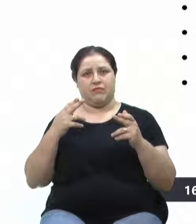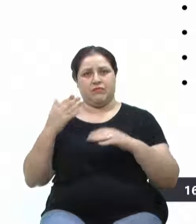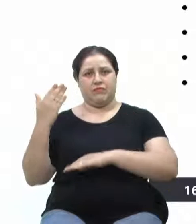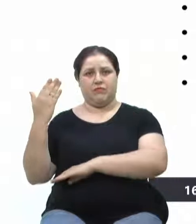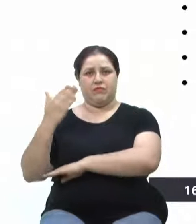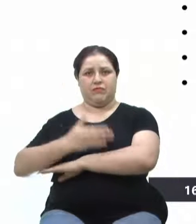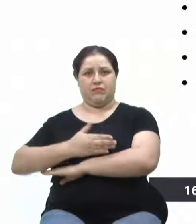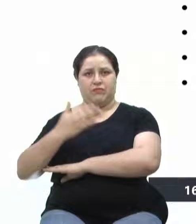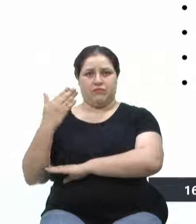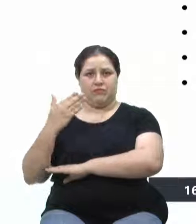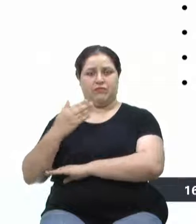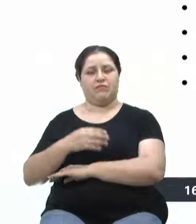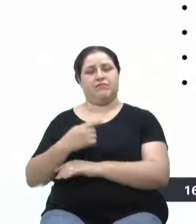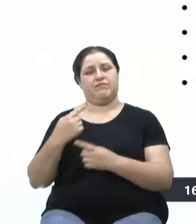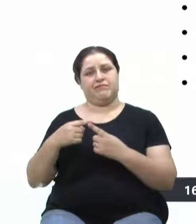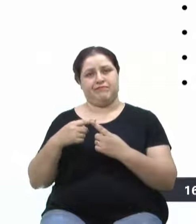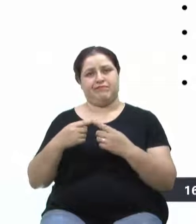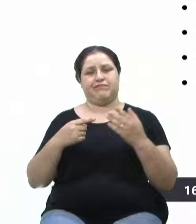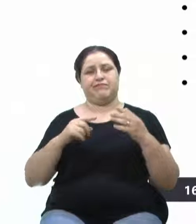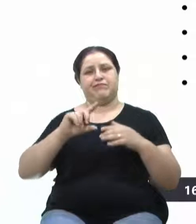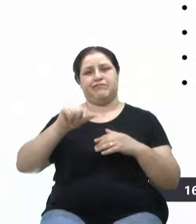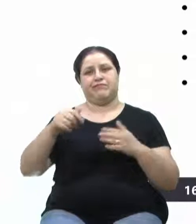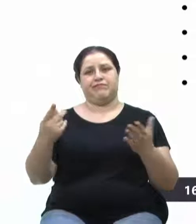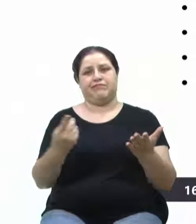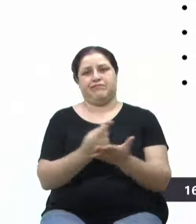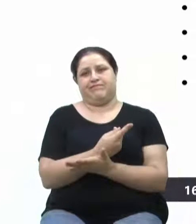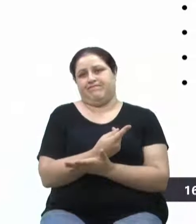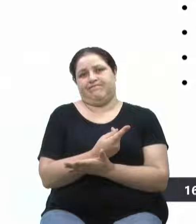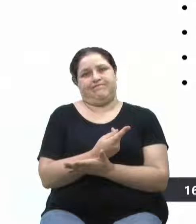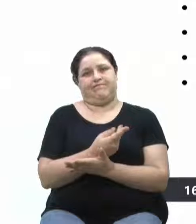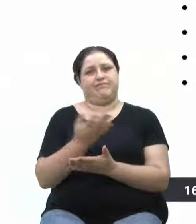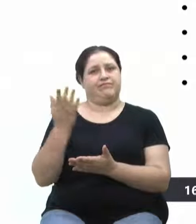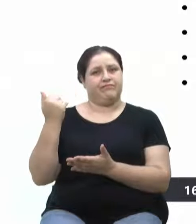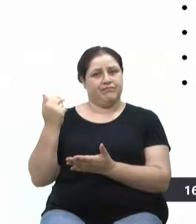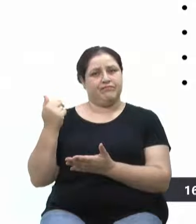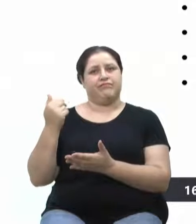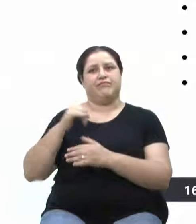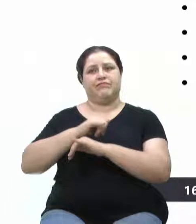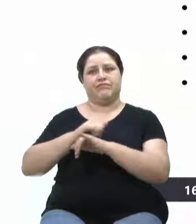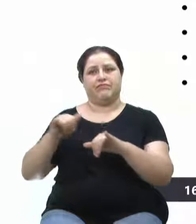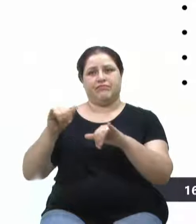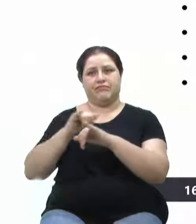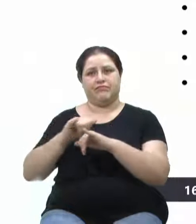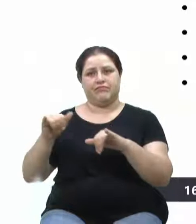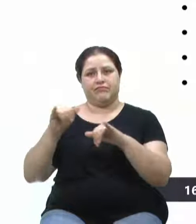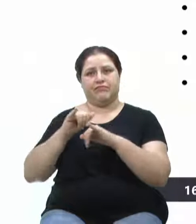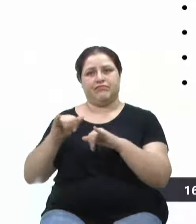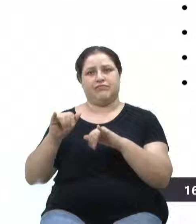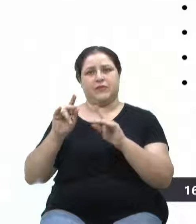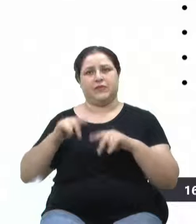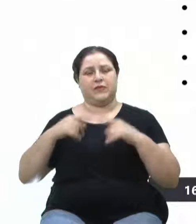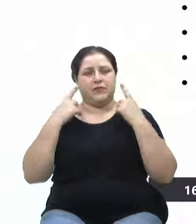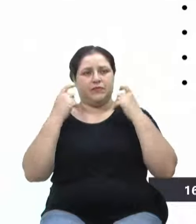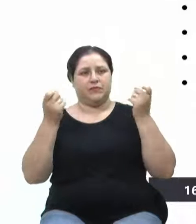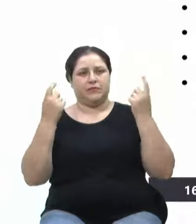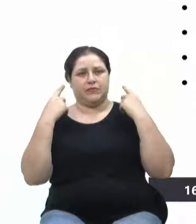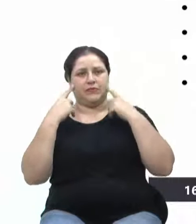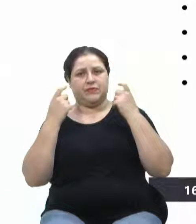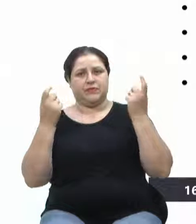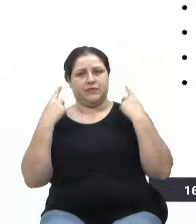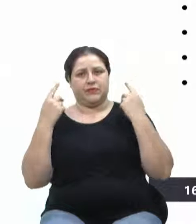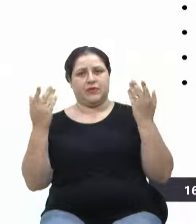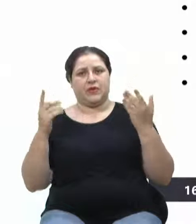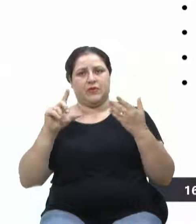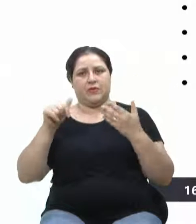e quando a gente sempre alertou, o pessoal não dá muita bola. Depois que acontece, todo mundo choramingando. Então, gente tem ali, até